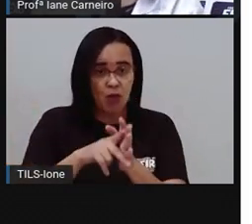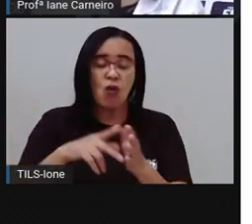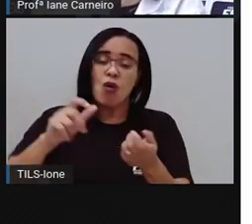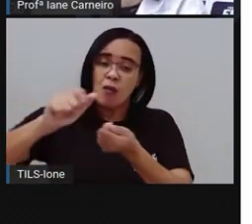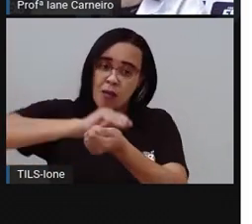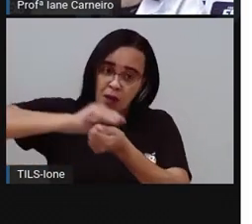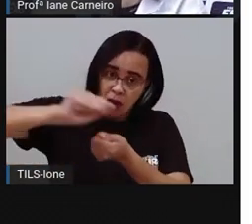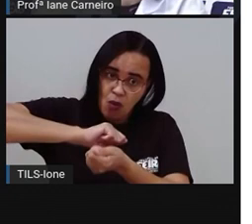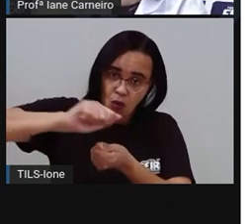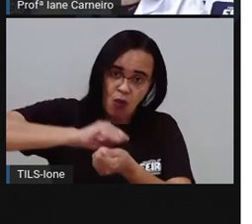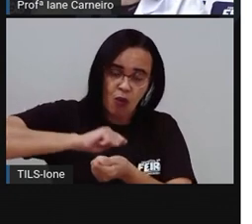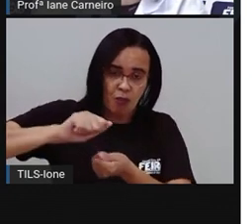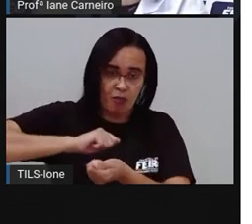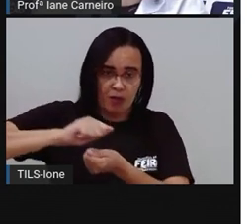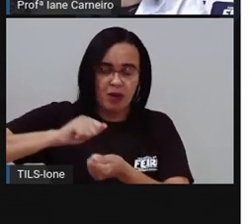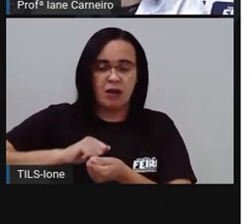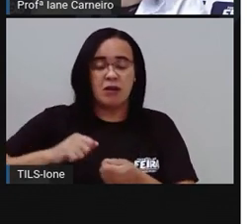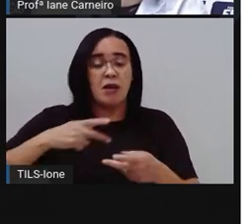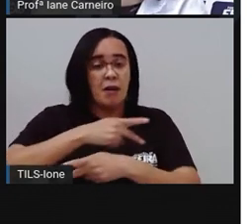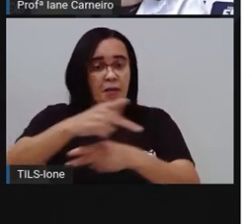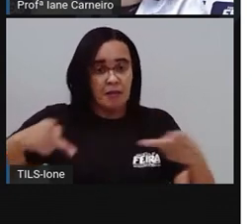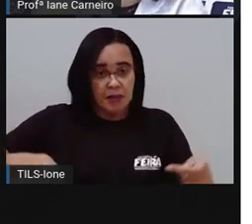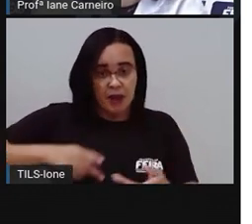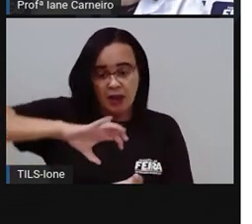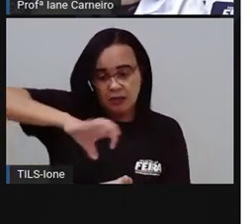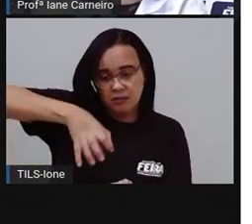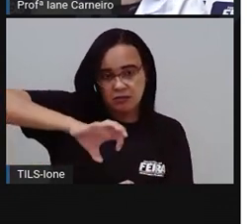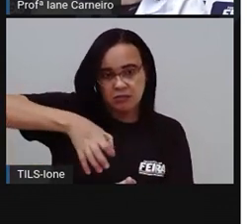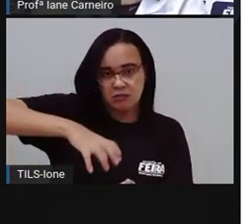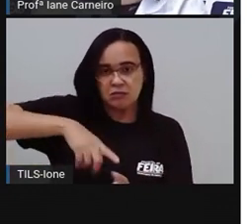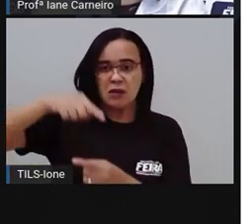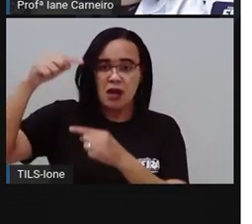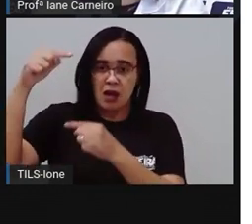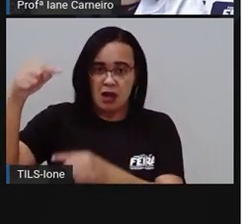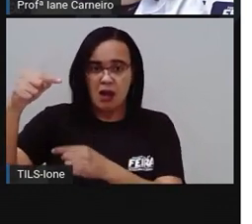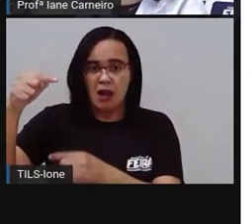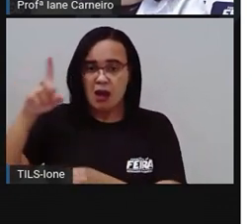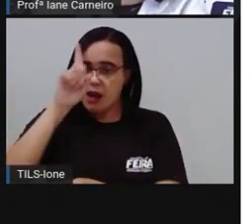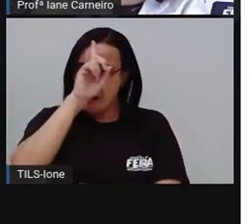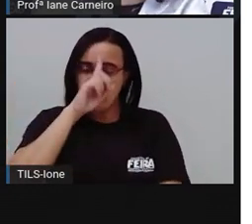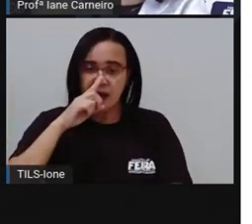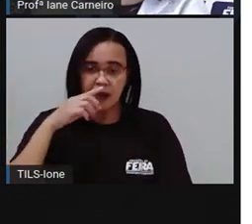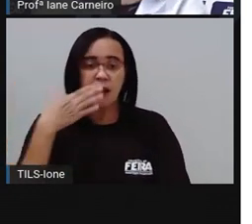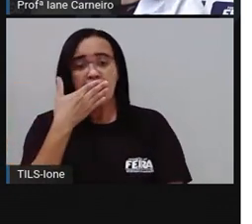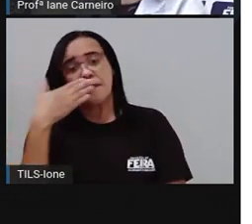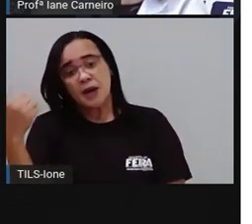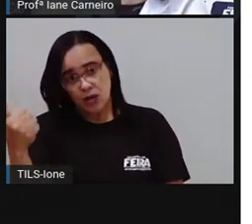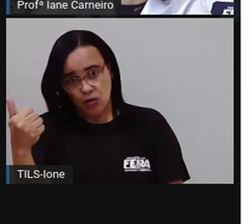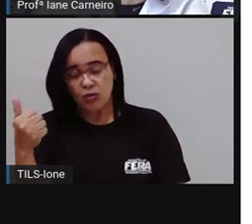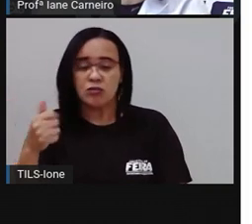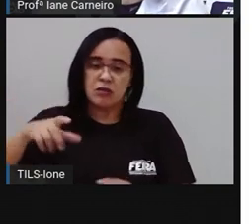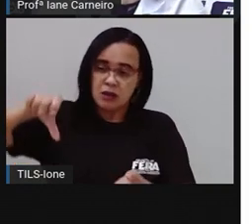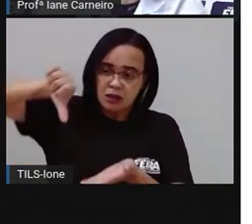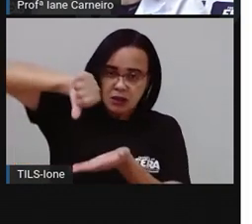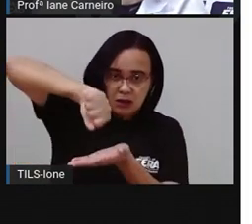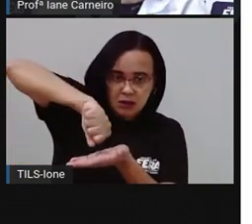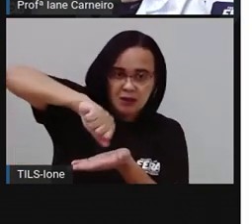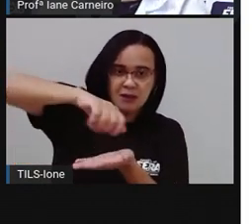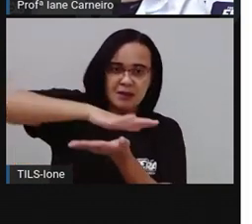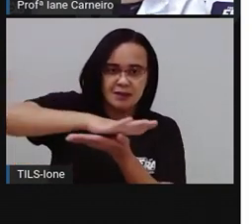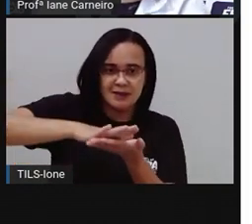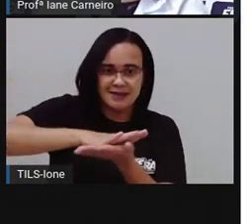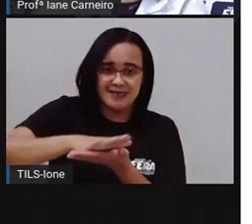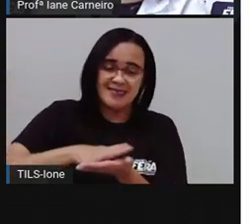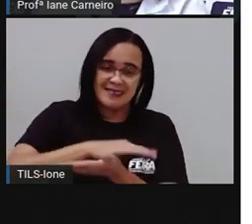louça, nós usamos o detergente, certo? Então, aqui está a embalagem do detergente que a gente usa para lavar louça. Tem gente que usa